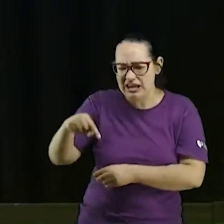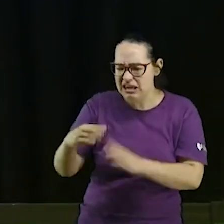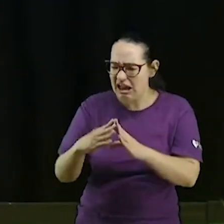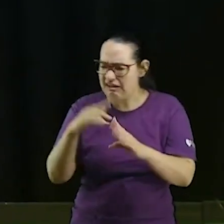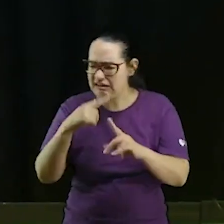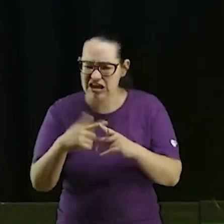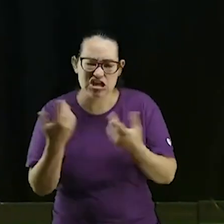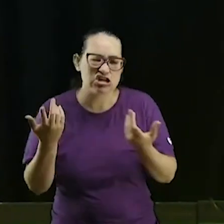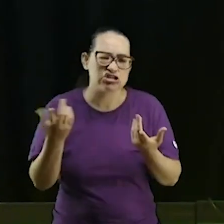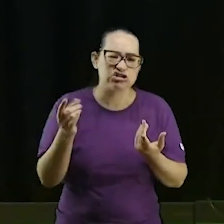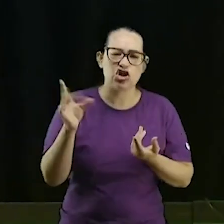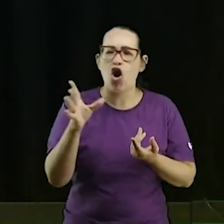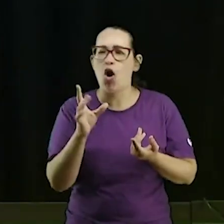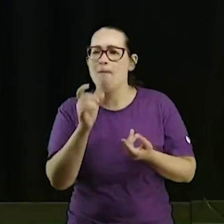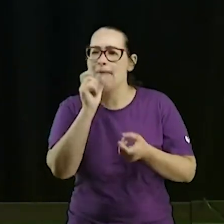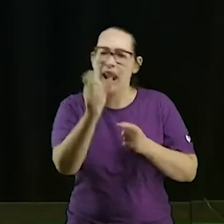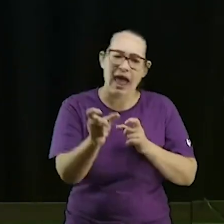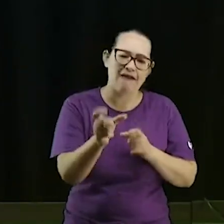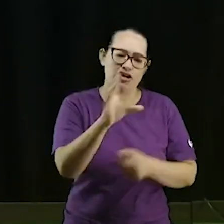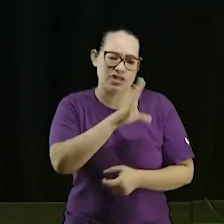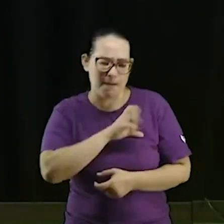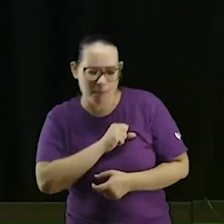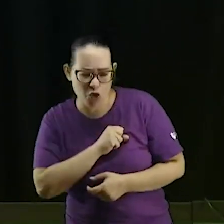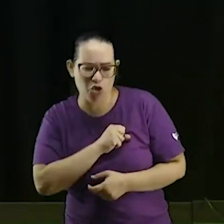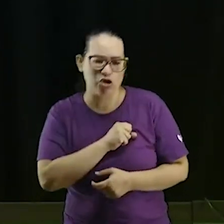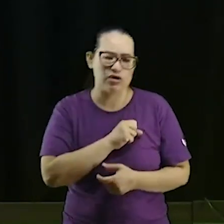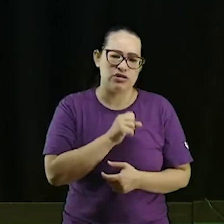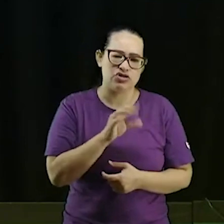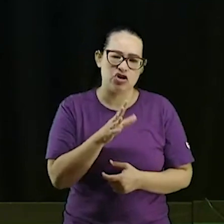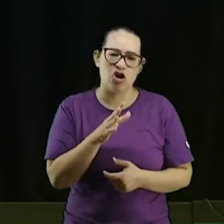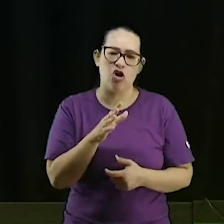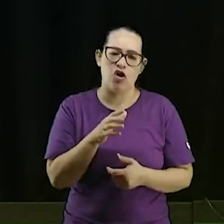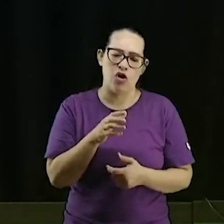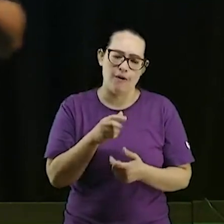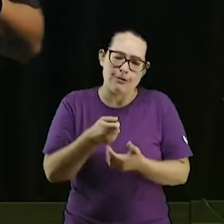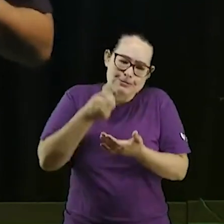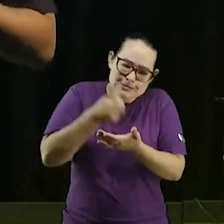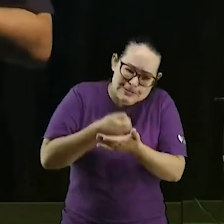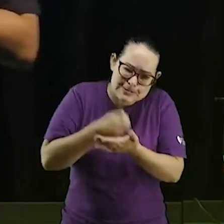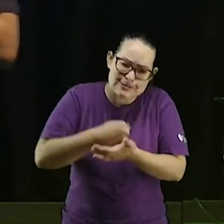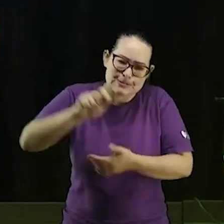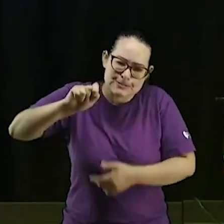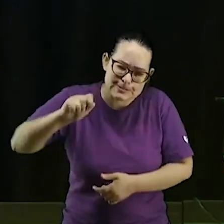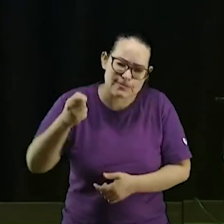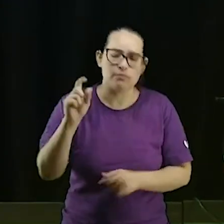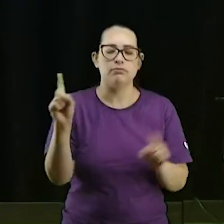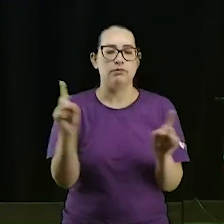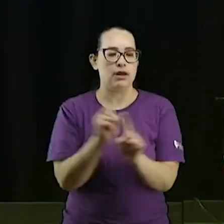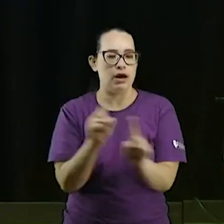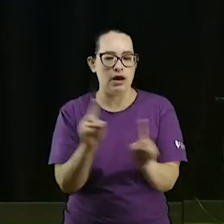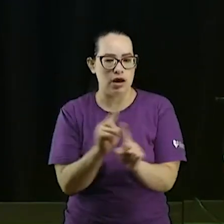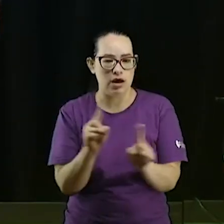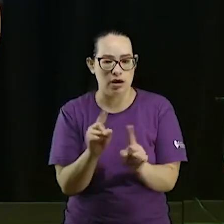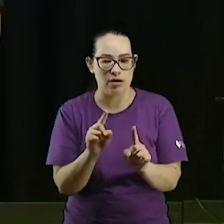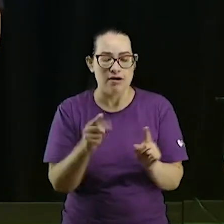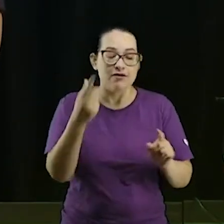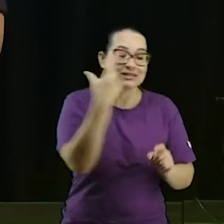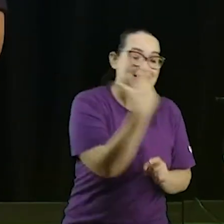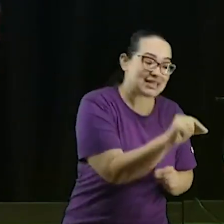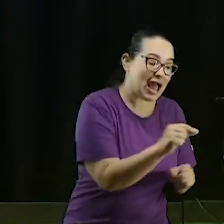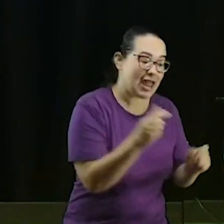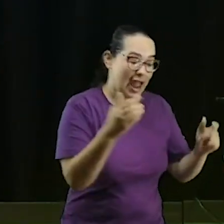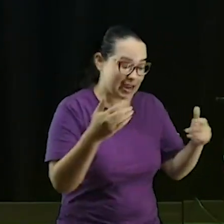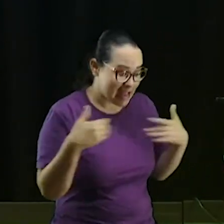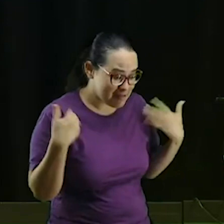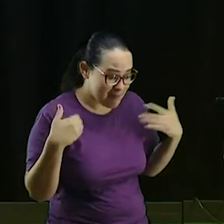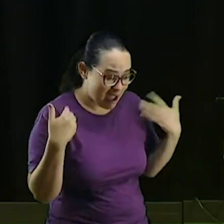de confronto de amor de exortação de edificação não é uma palavra que você sai daqui animado ou sai aqui falando assim eu tenho que me consertar